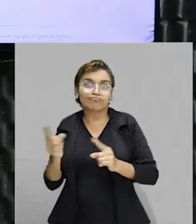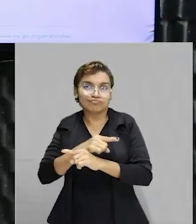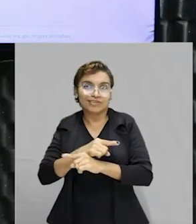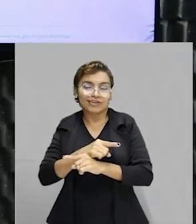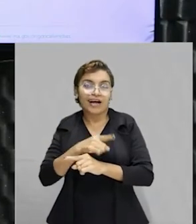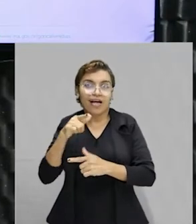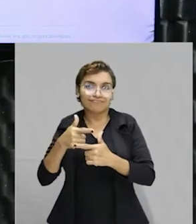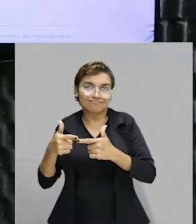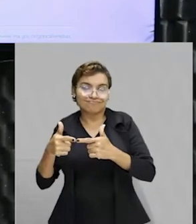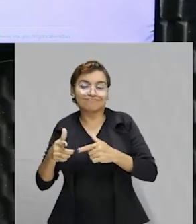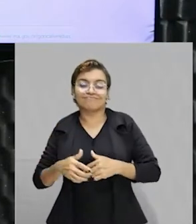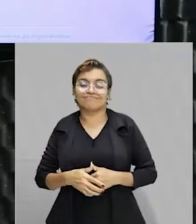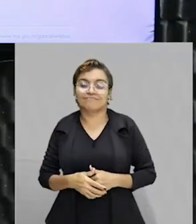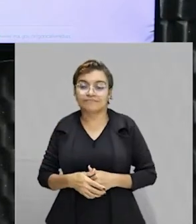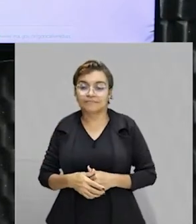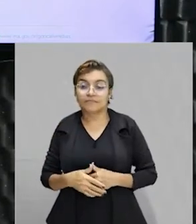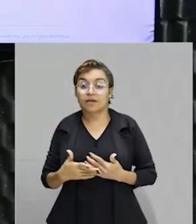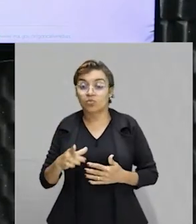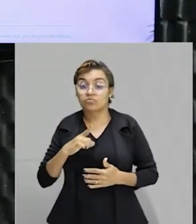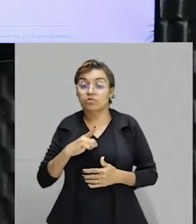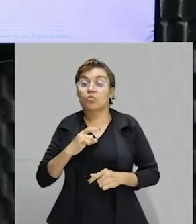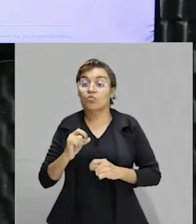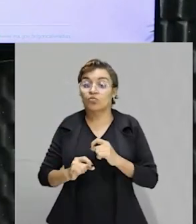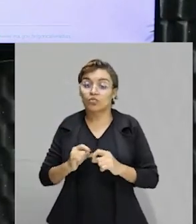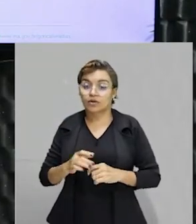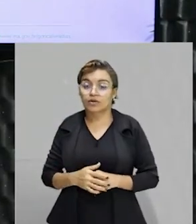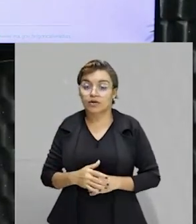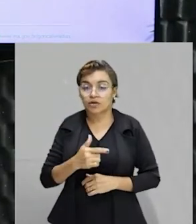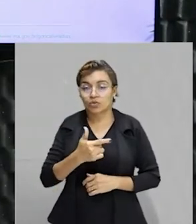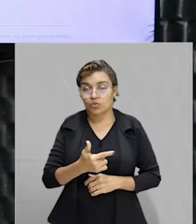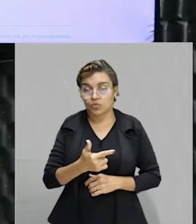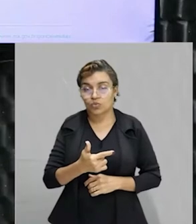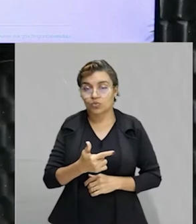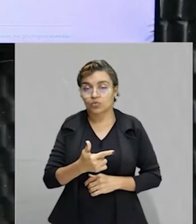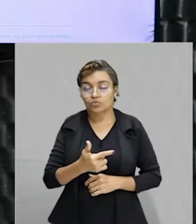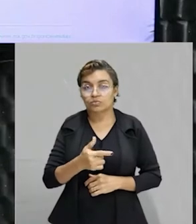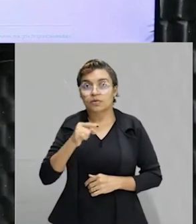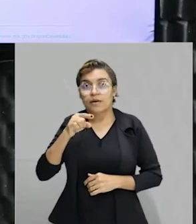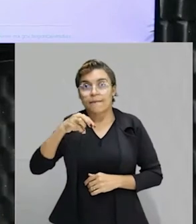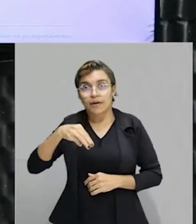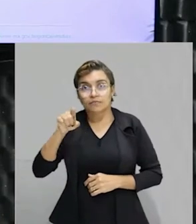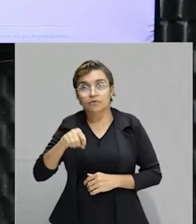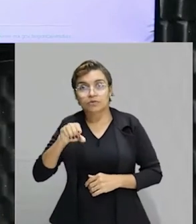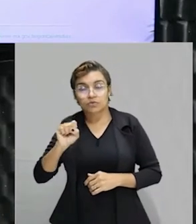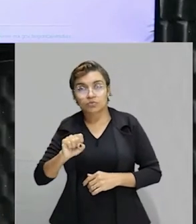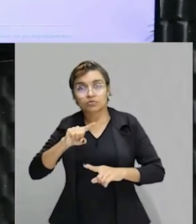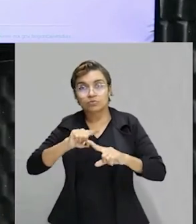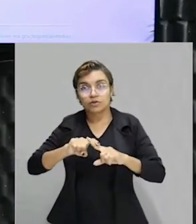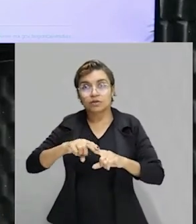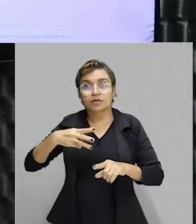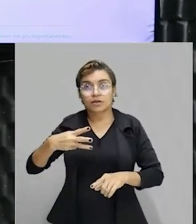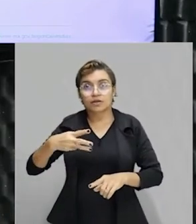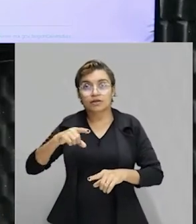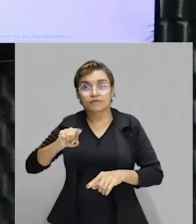seria a divisão. Então, eu já tenho, né, 2 metros por segundo multiplicado por 3